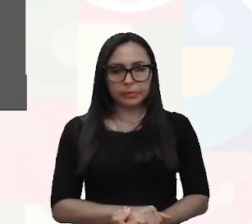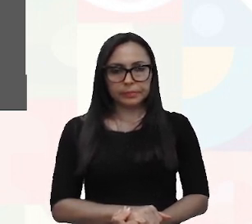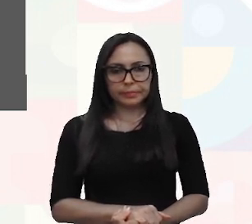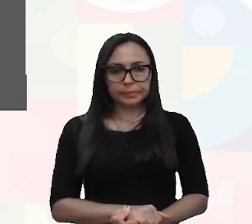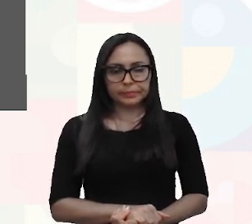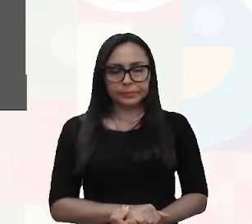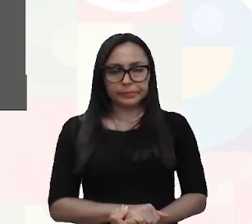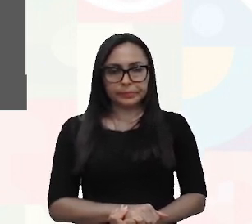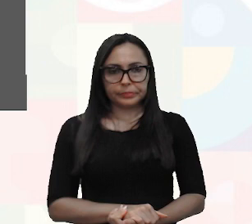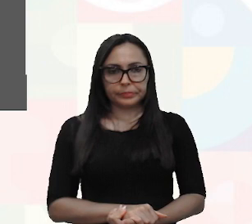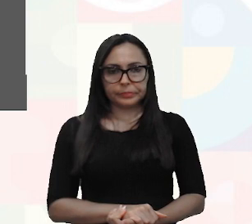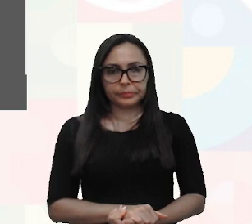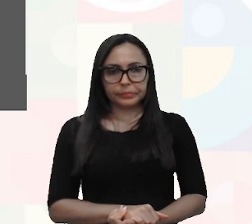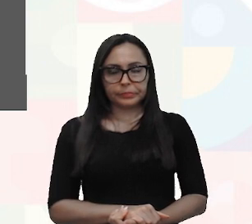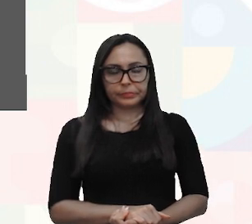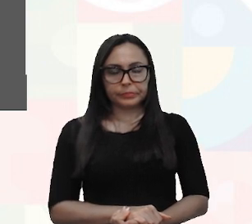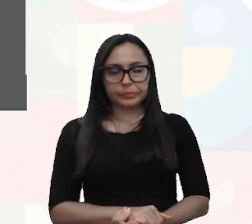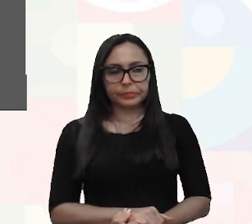uma